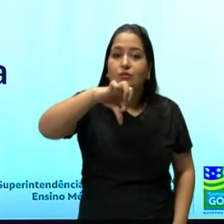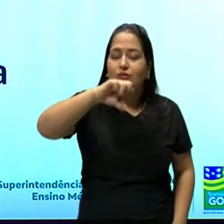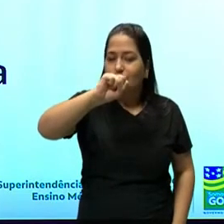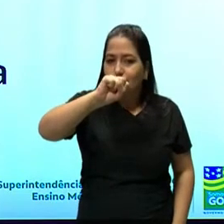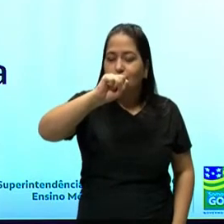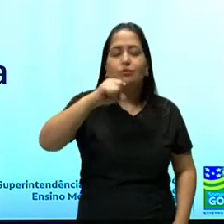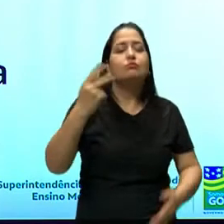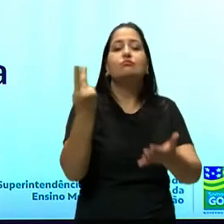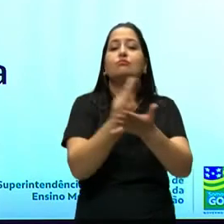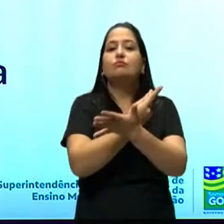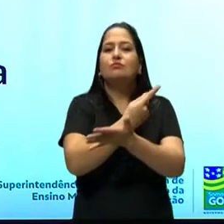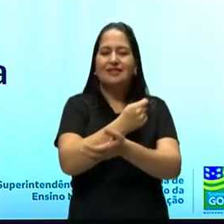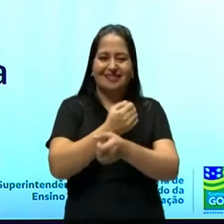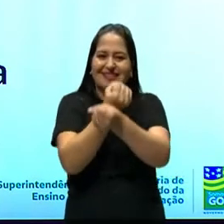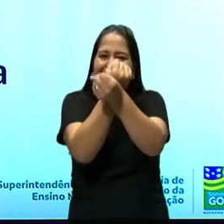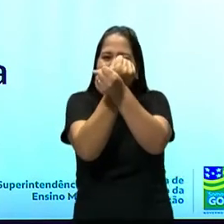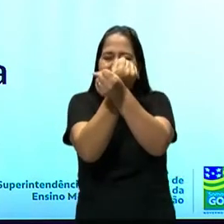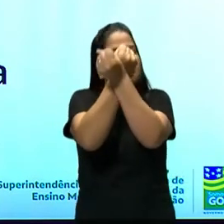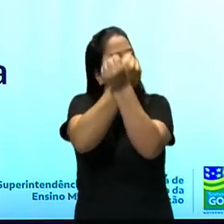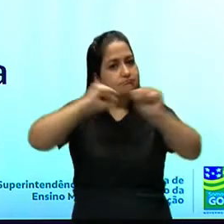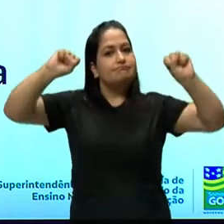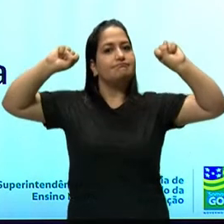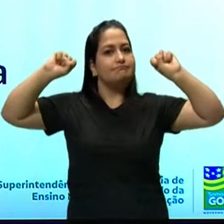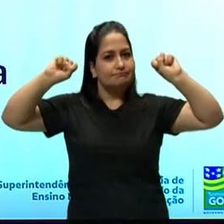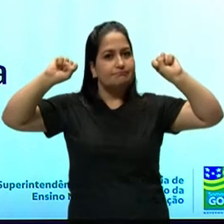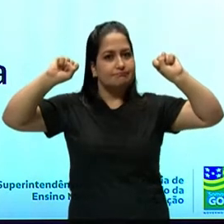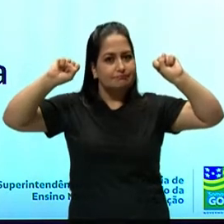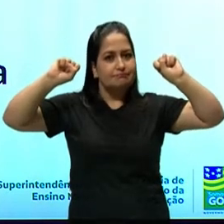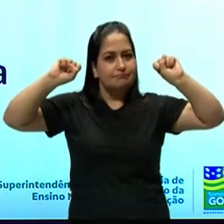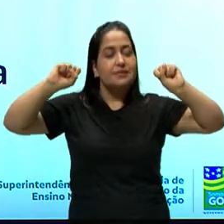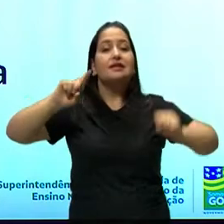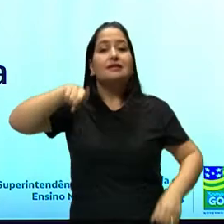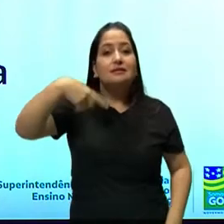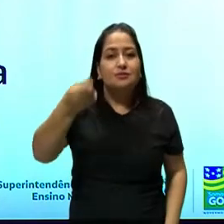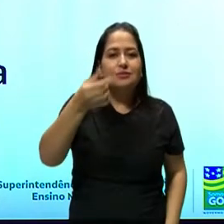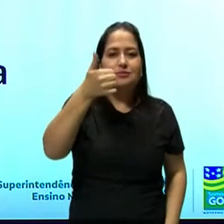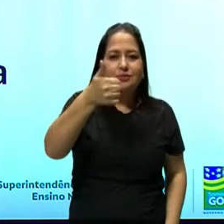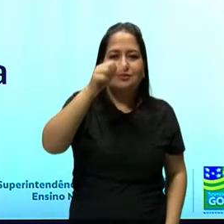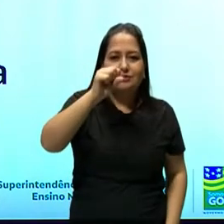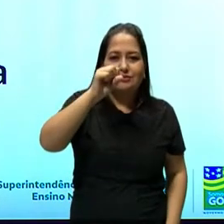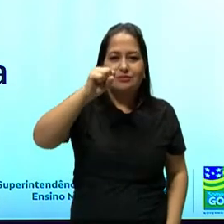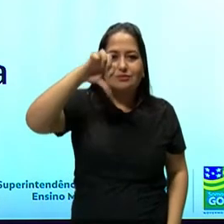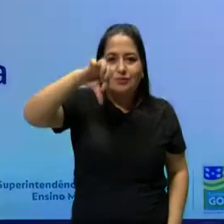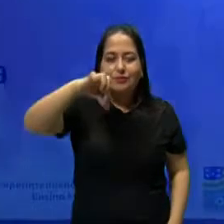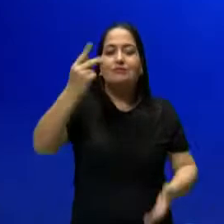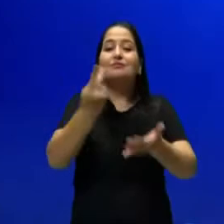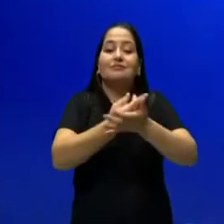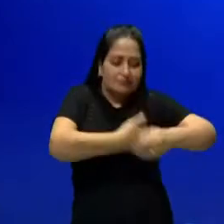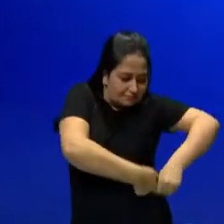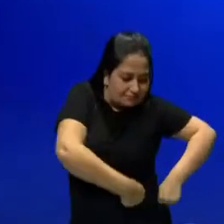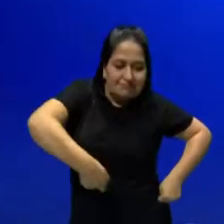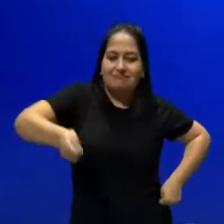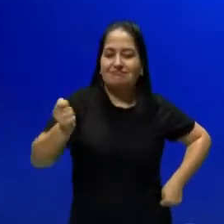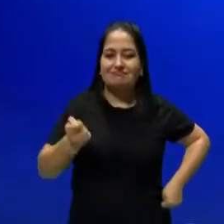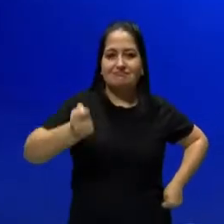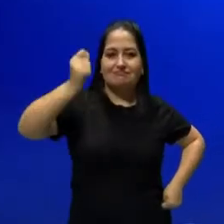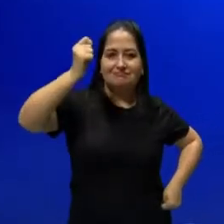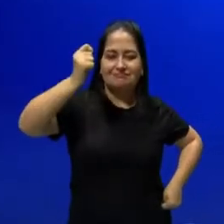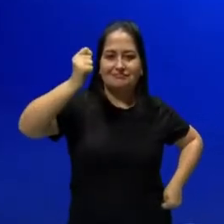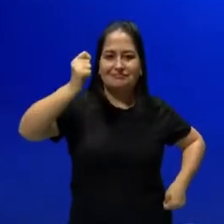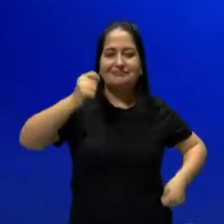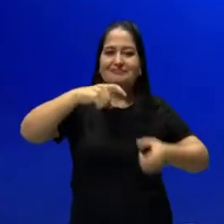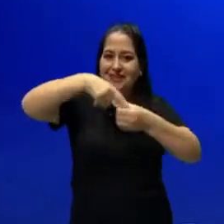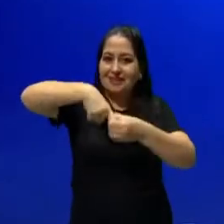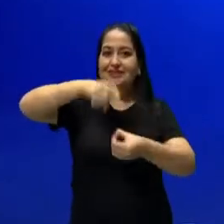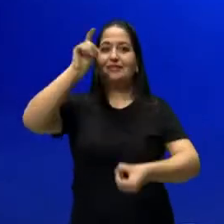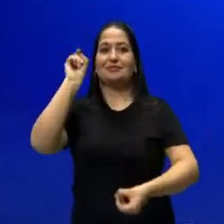da escravatura. Em 1889, a proclamação da república. Então, você precisa estar